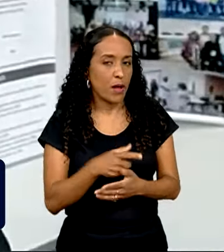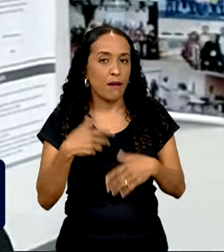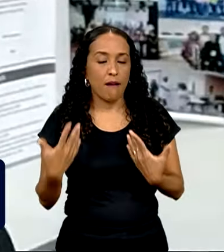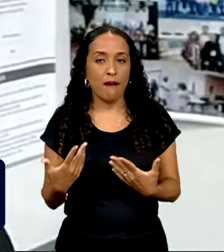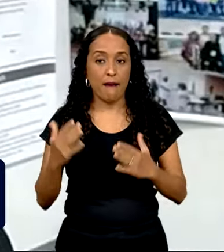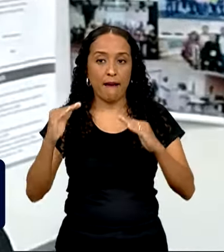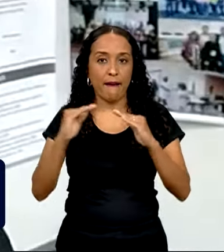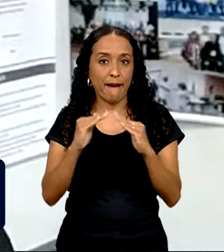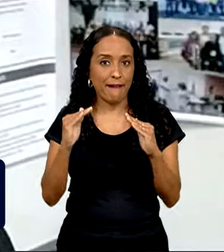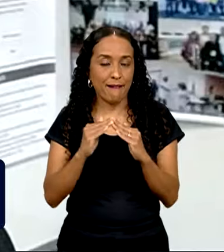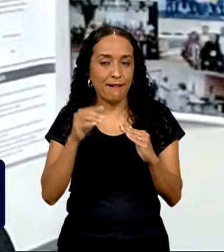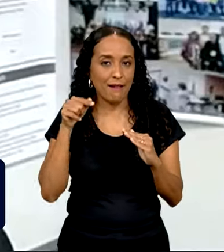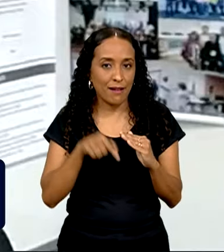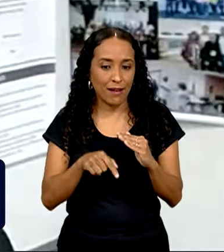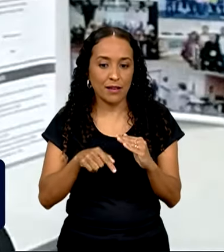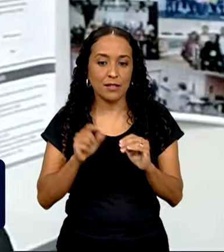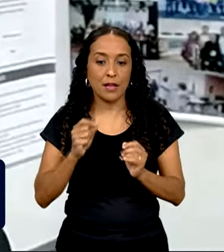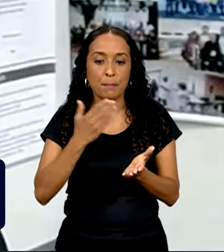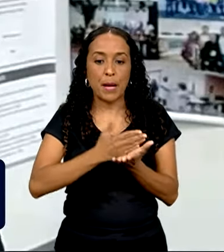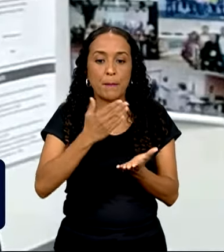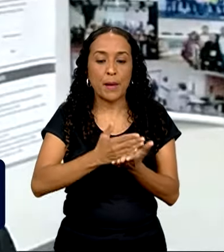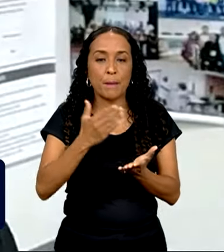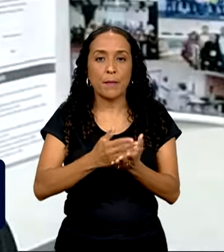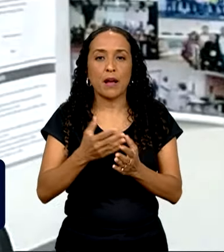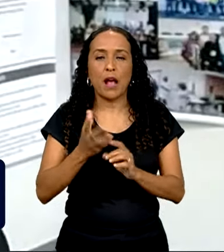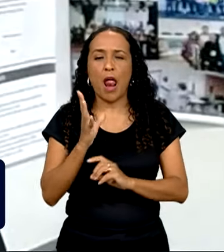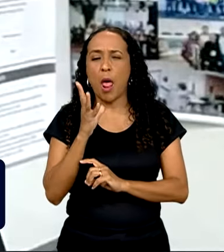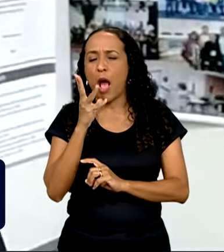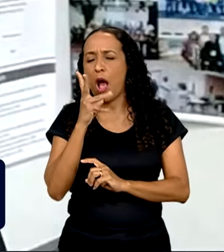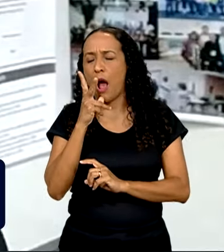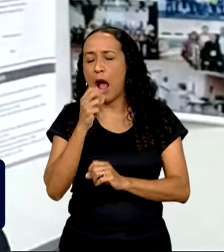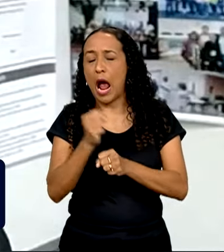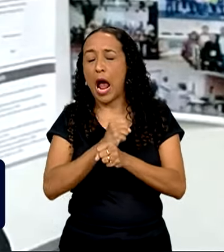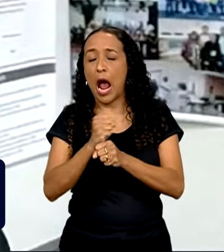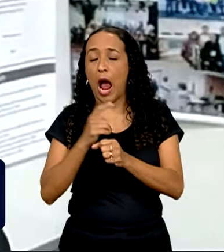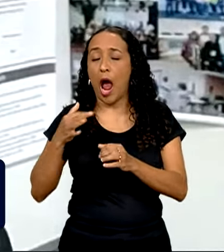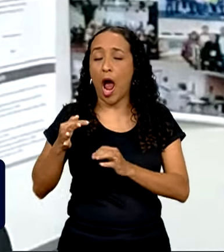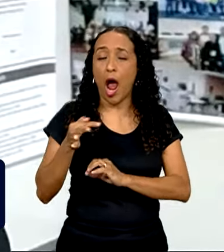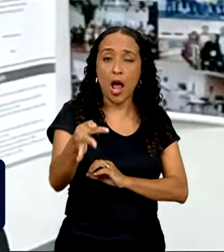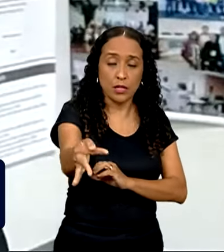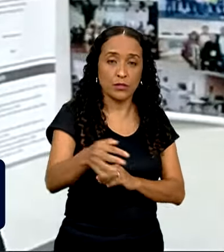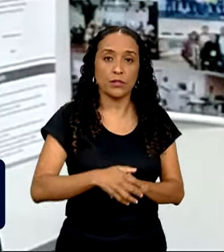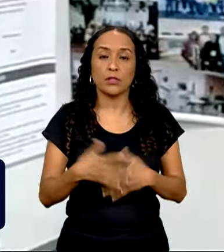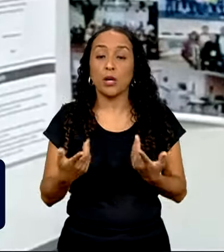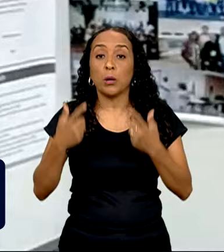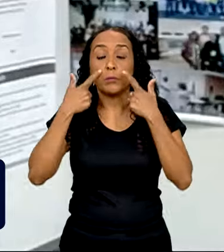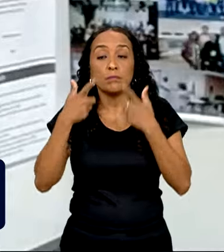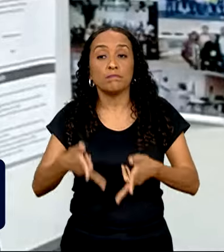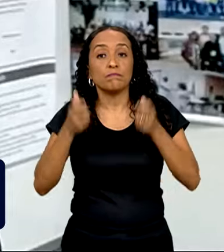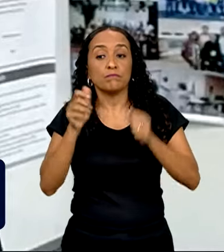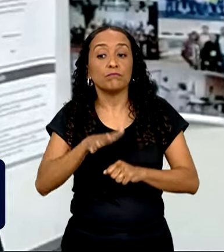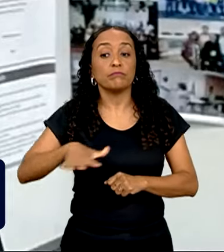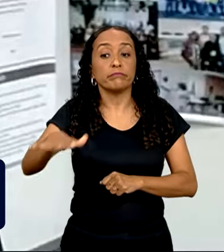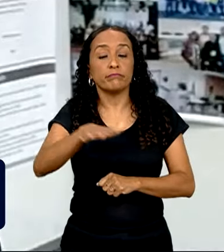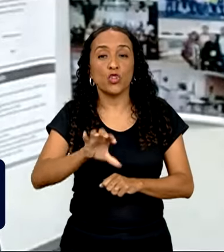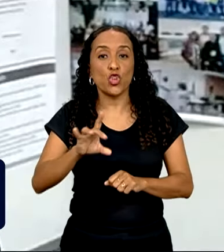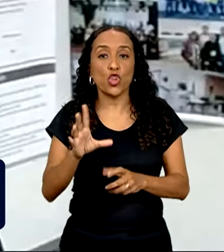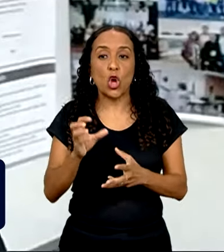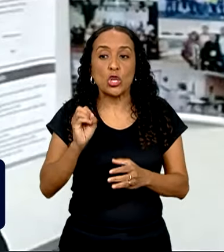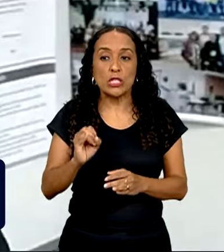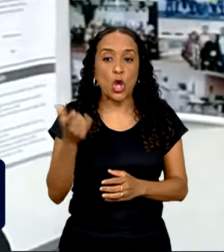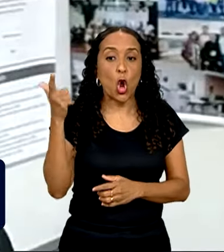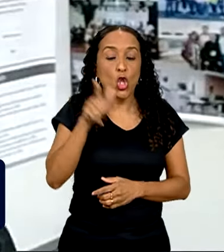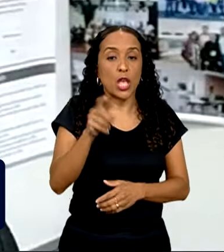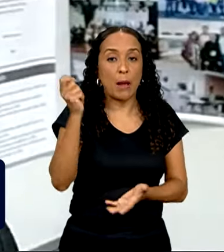imóvel é um financiamento de longo prazo. Então, você tem que avaliar cenários e não avaliar somente que cabe no seu bolso